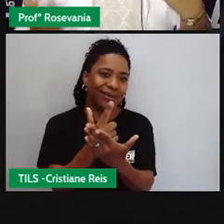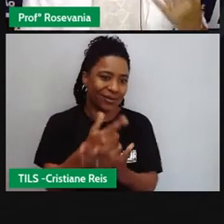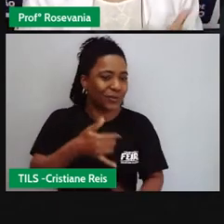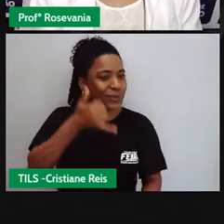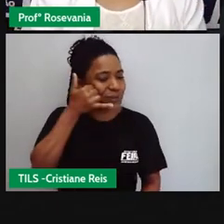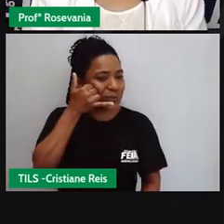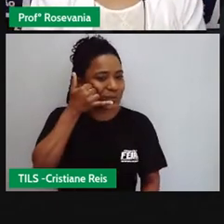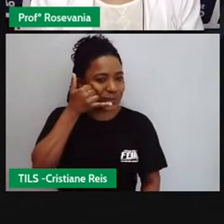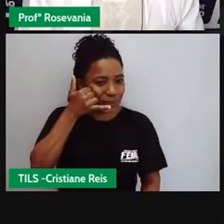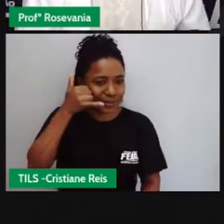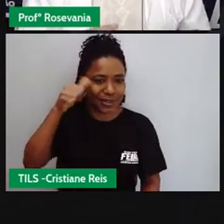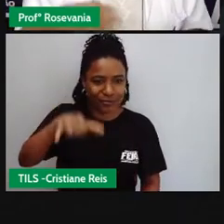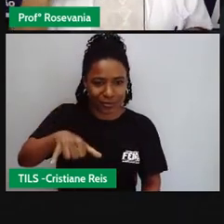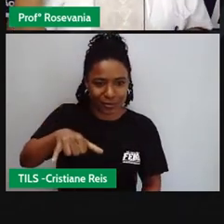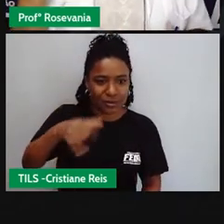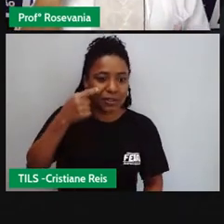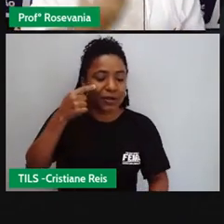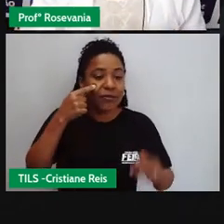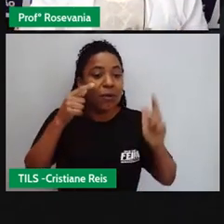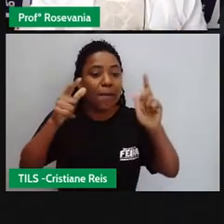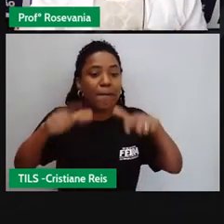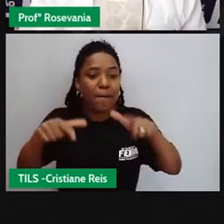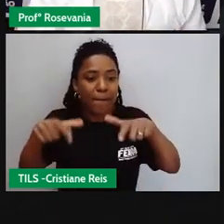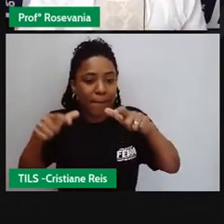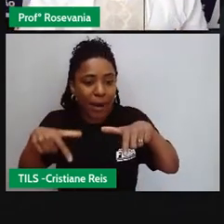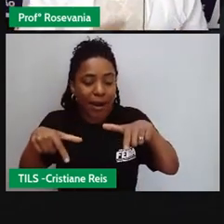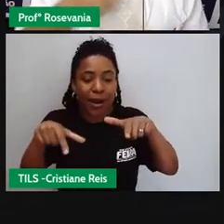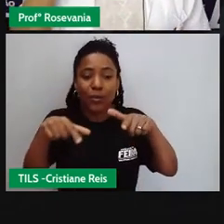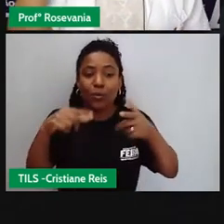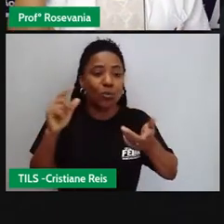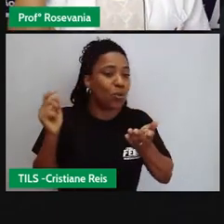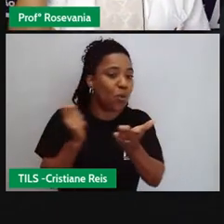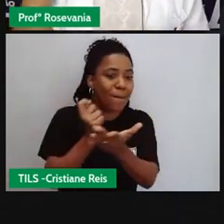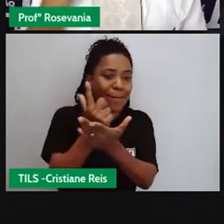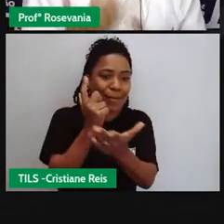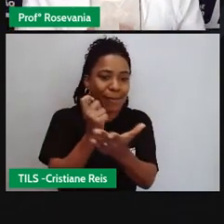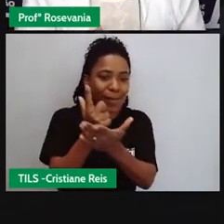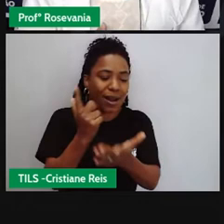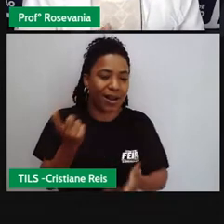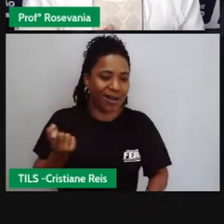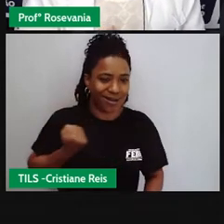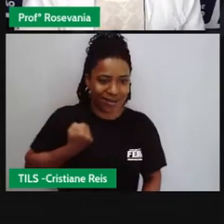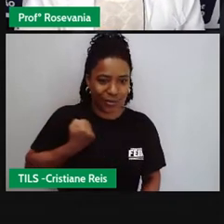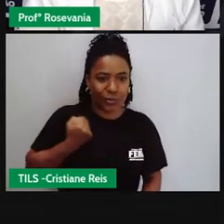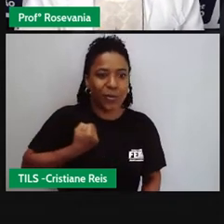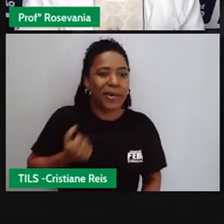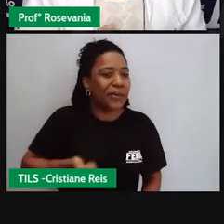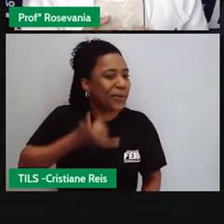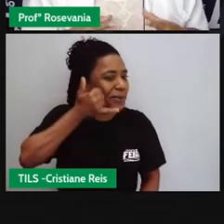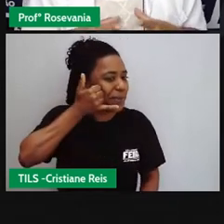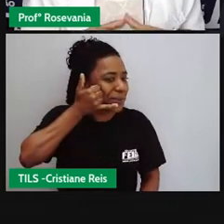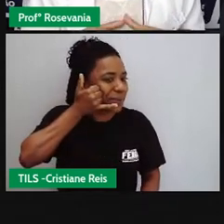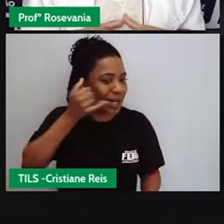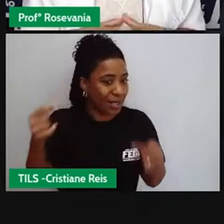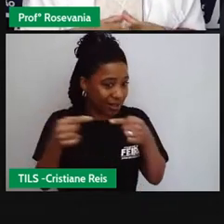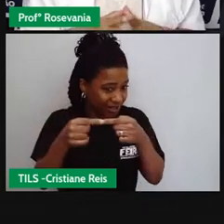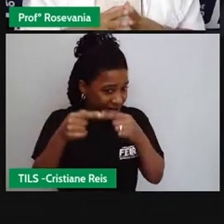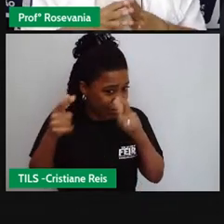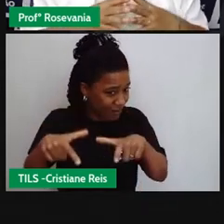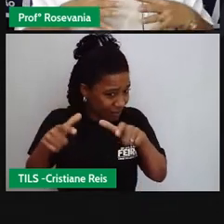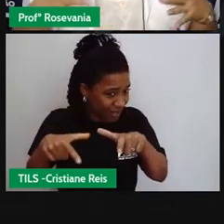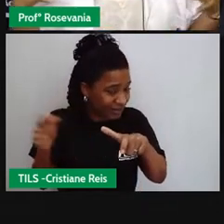ver se o bairro que você morava, se tinha aquela linha telefônica, você ainda tinha a questão do